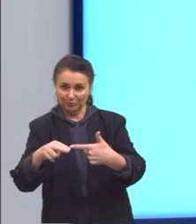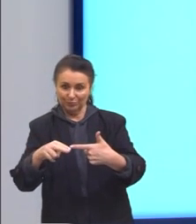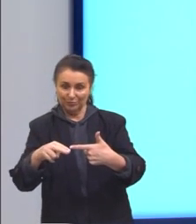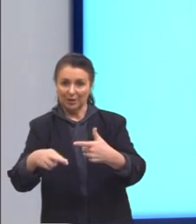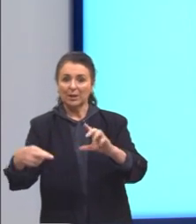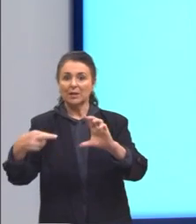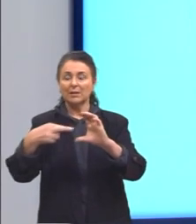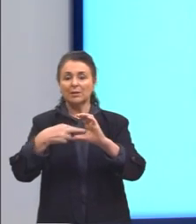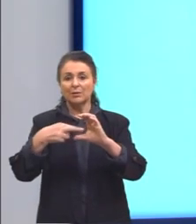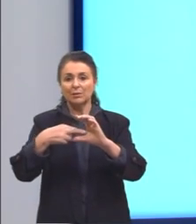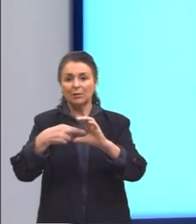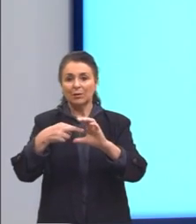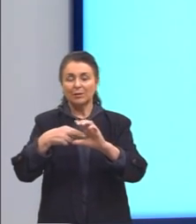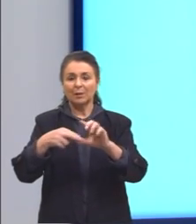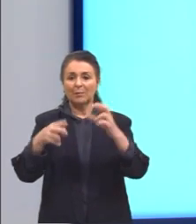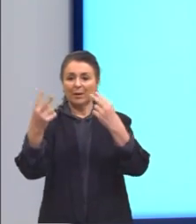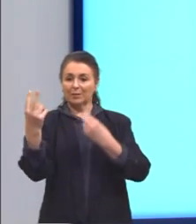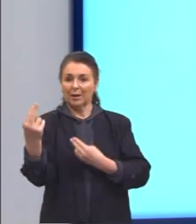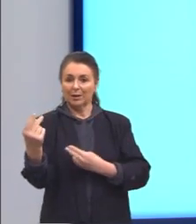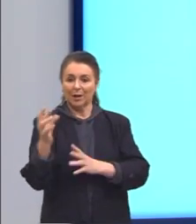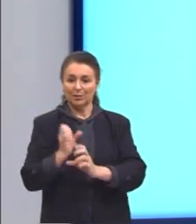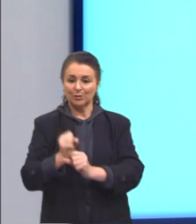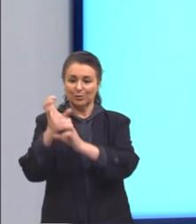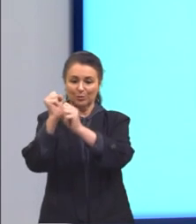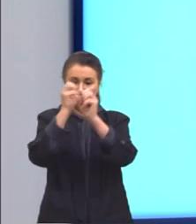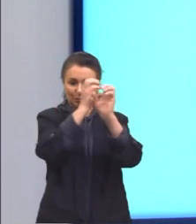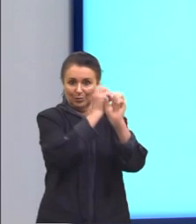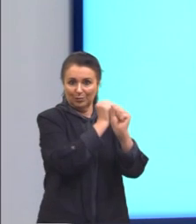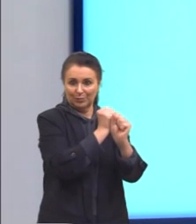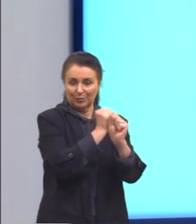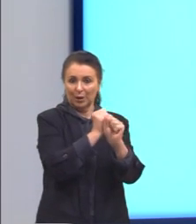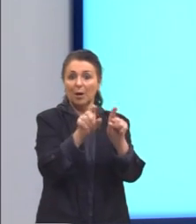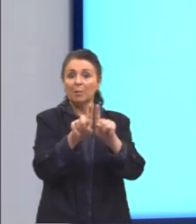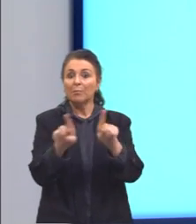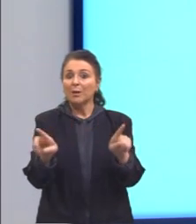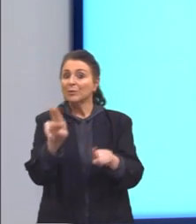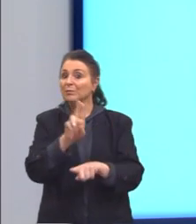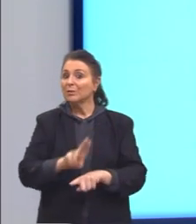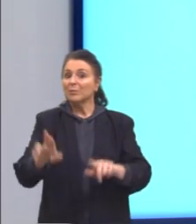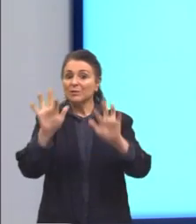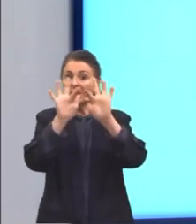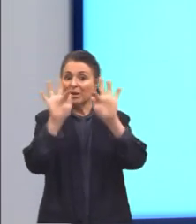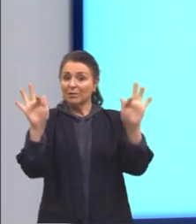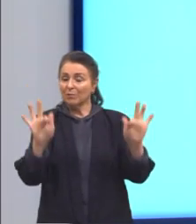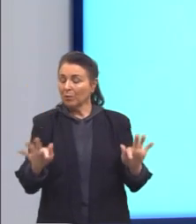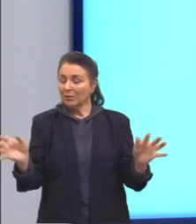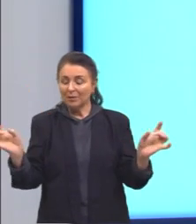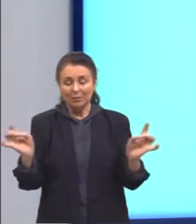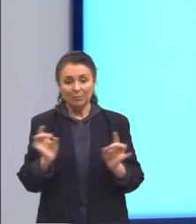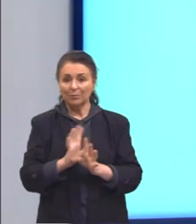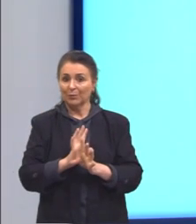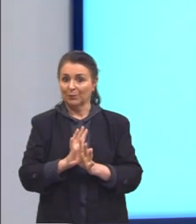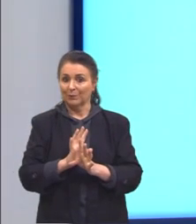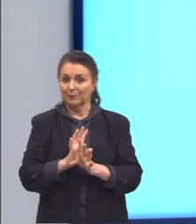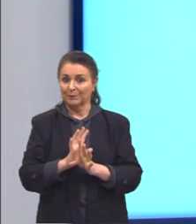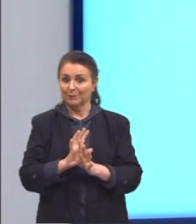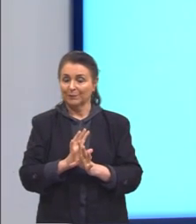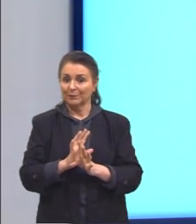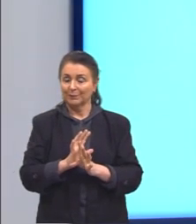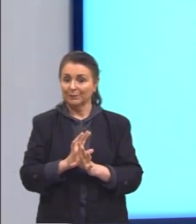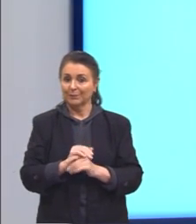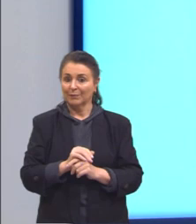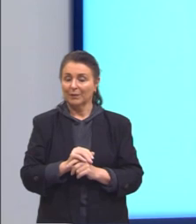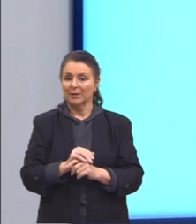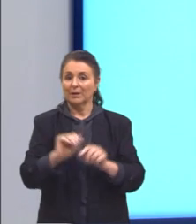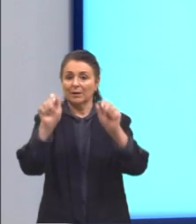da altura. Mas, aqui nós vamos utilizar a fórmula que nós já temos ali pronto. Então, aqui,